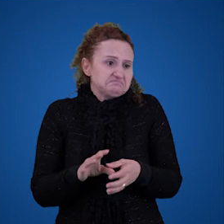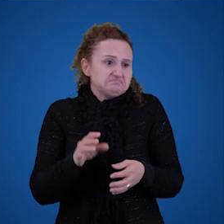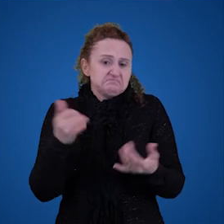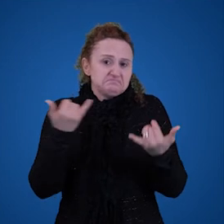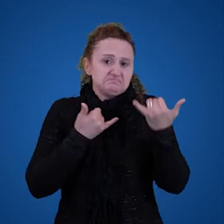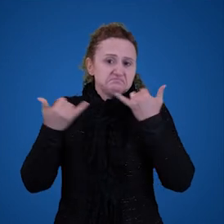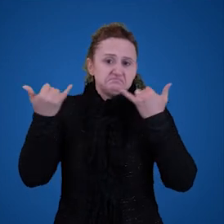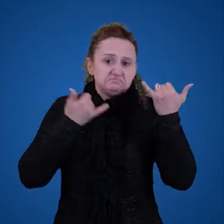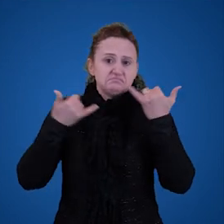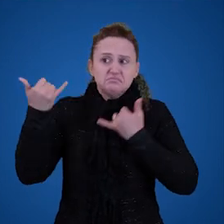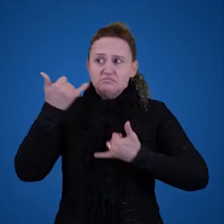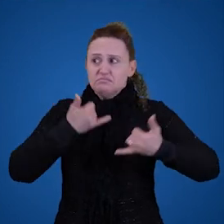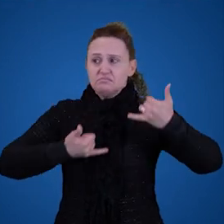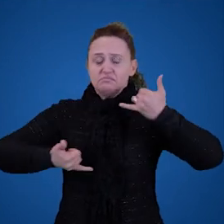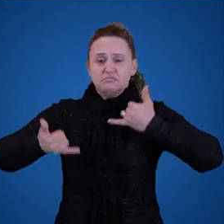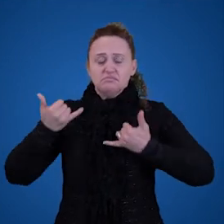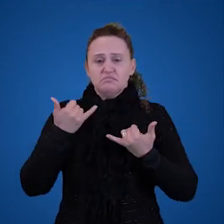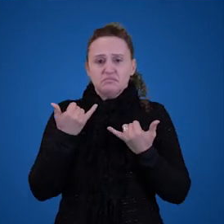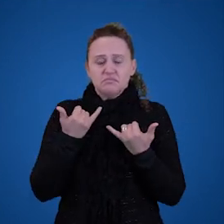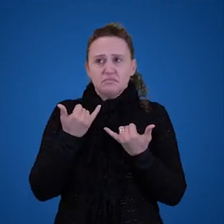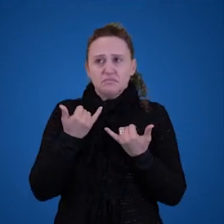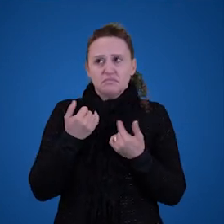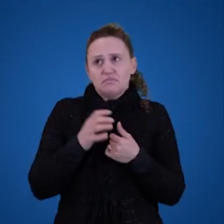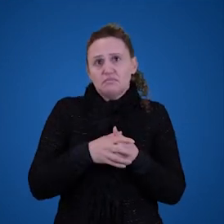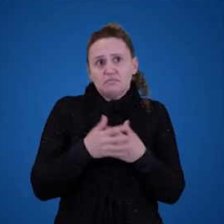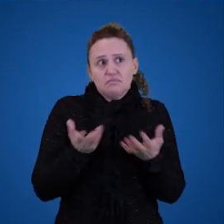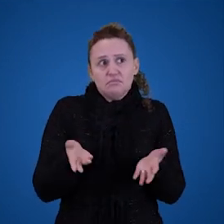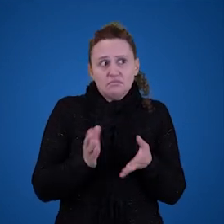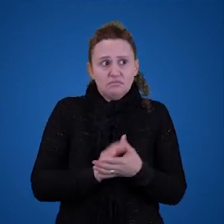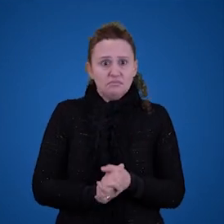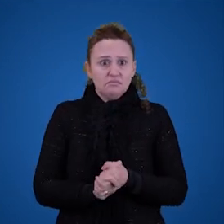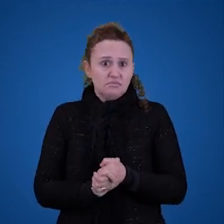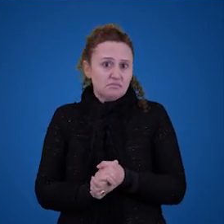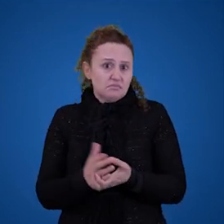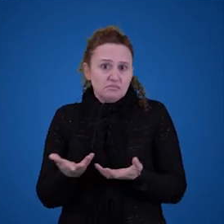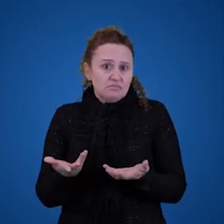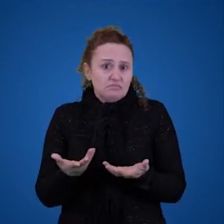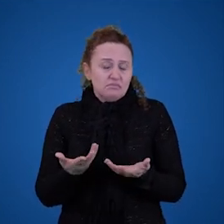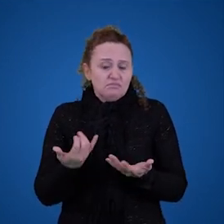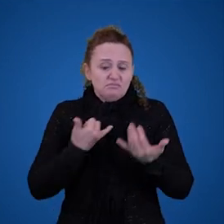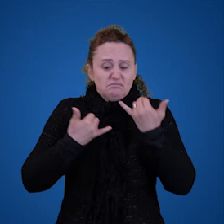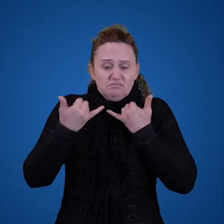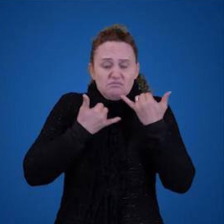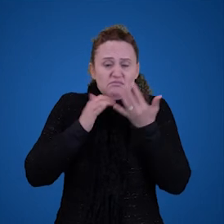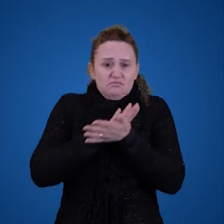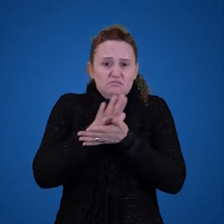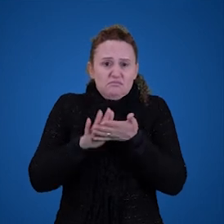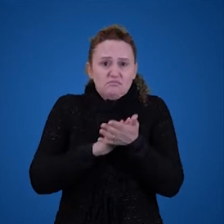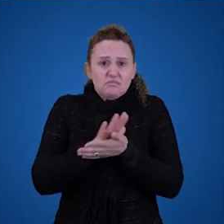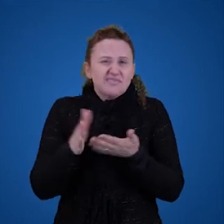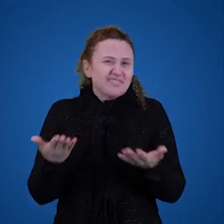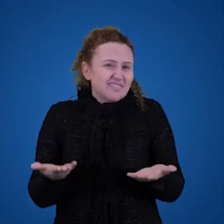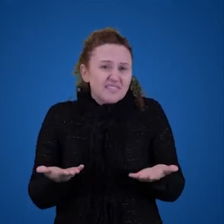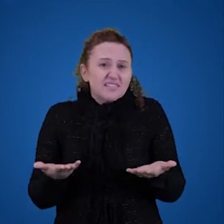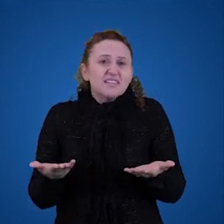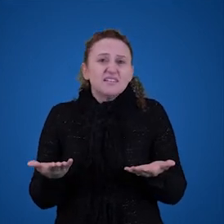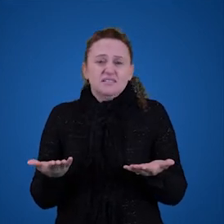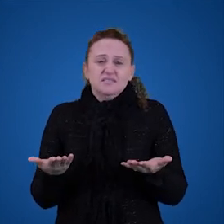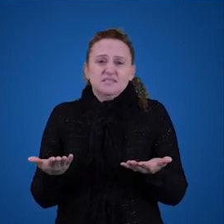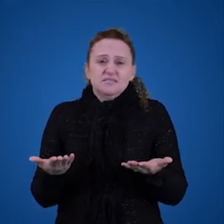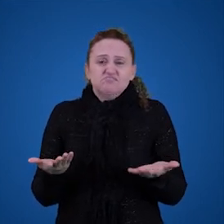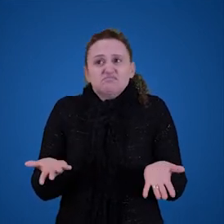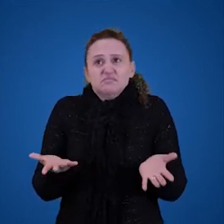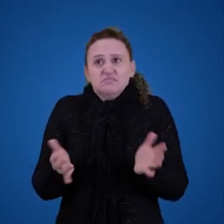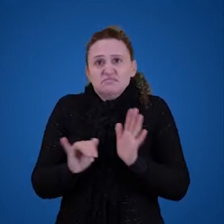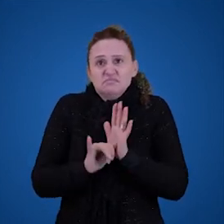isso é a mesma coisa de eu dizer A igual A a gente não ganha nenhuma informação com isso é simplesmente uma identidade trivial